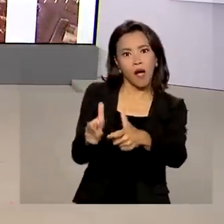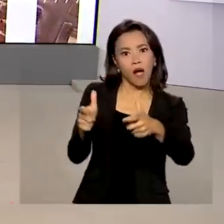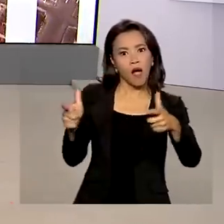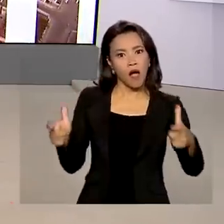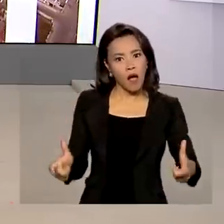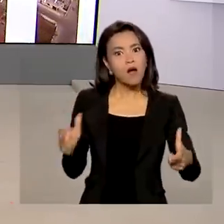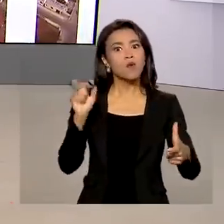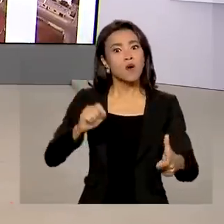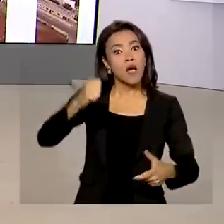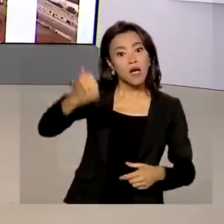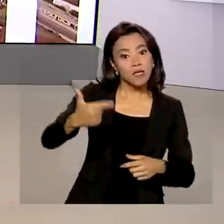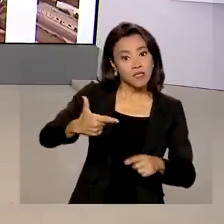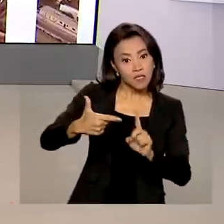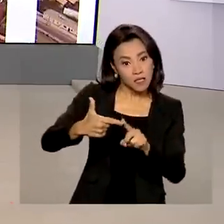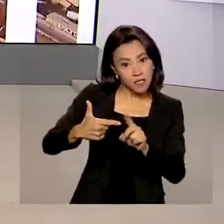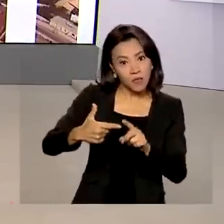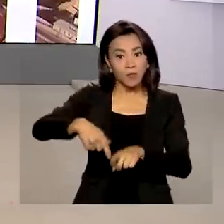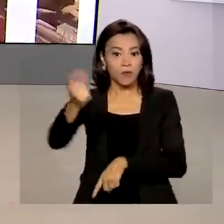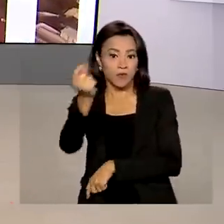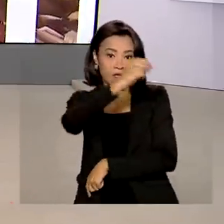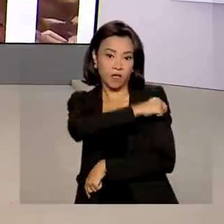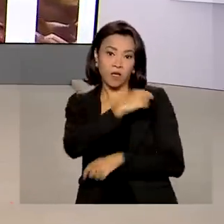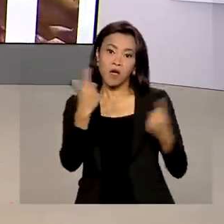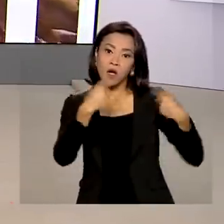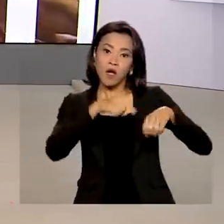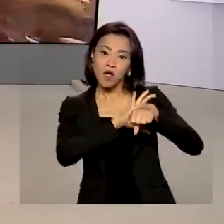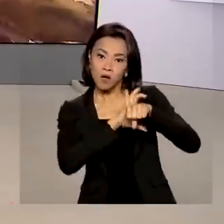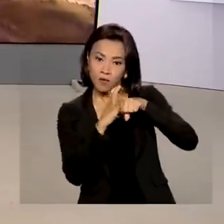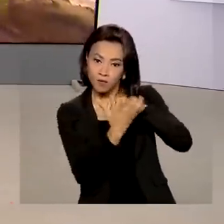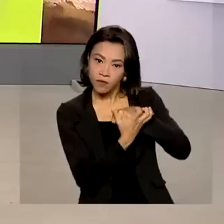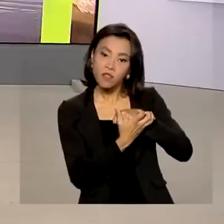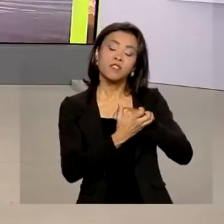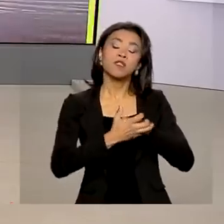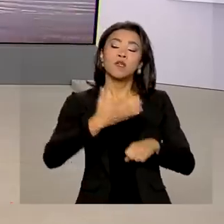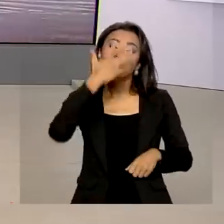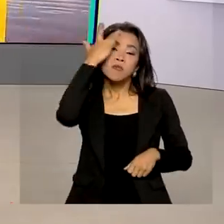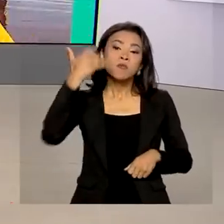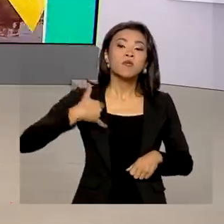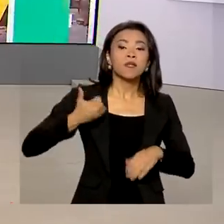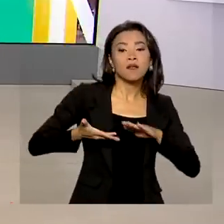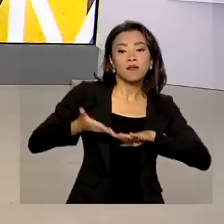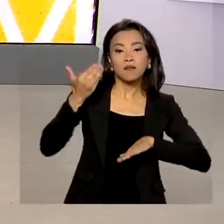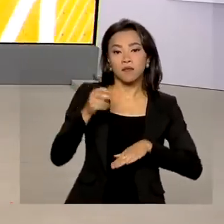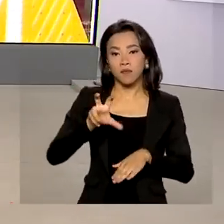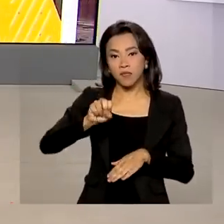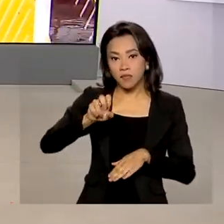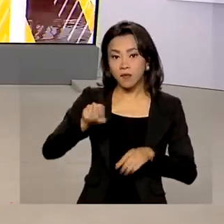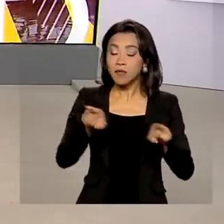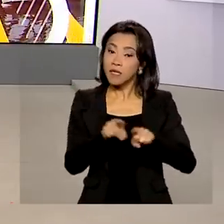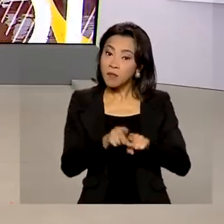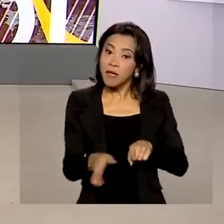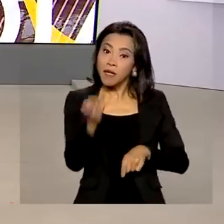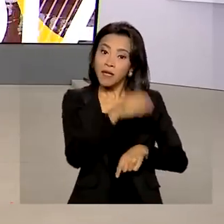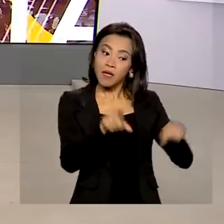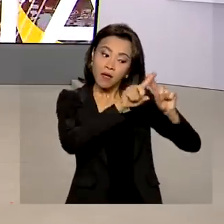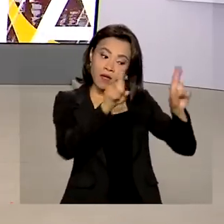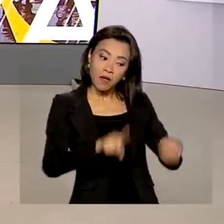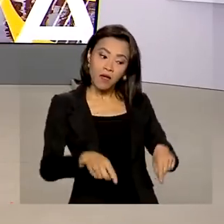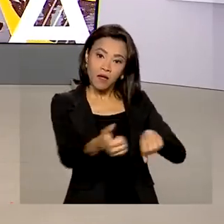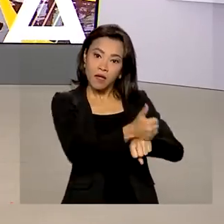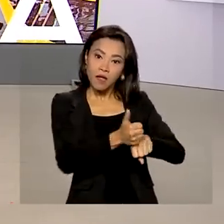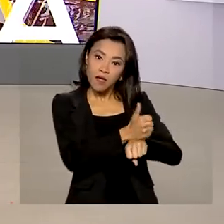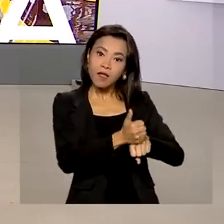dose de reforço da vacina contra a Covid-19 para pessoas acima de 50 anos e profissionais da saúde em todo o país.